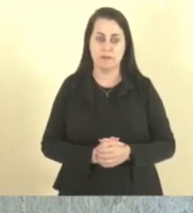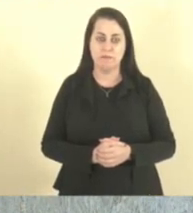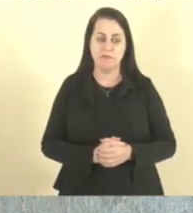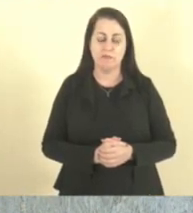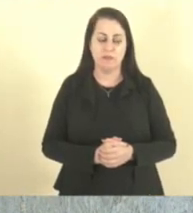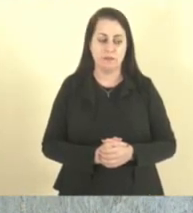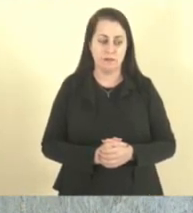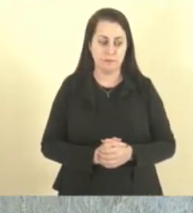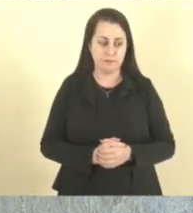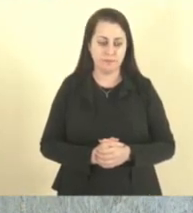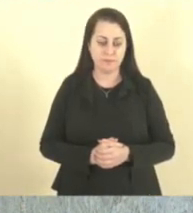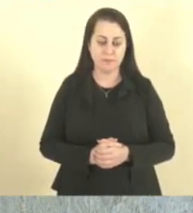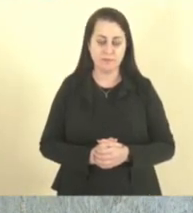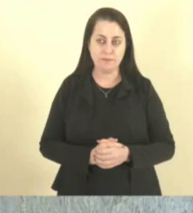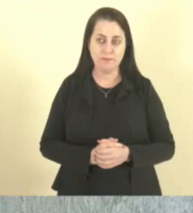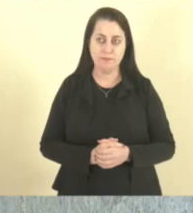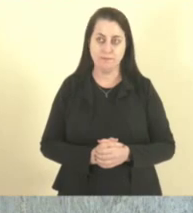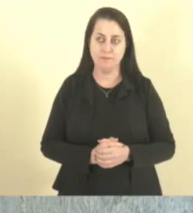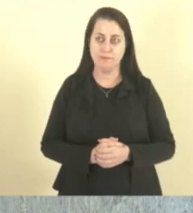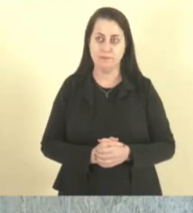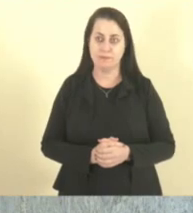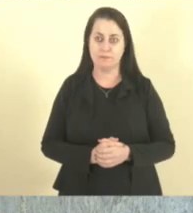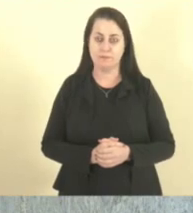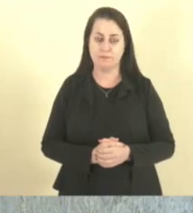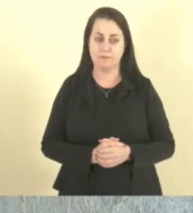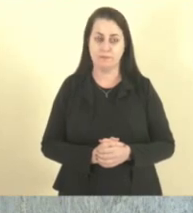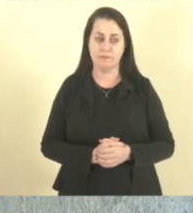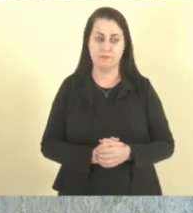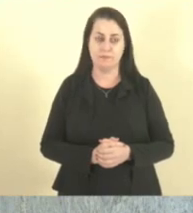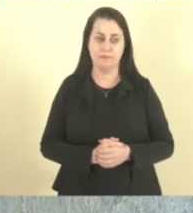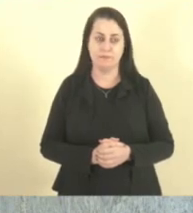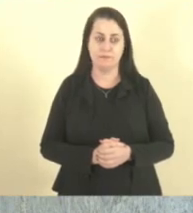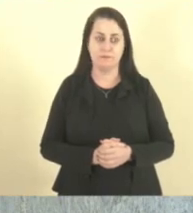Peraí, você está onde aqui, Alfredo? Posso te ajudar? É esse aqui, esse aqui.